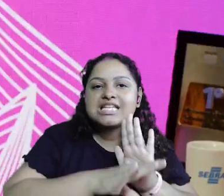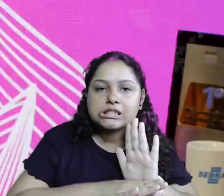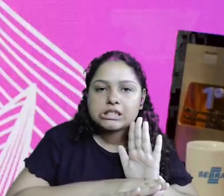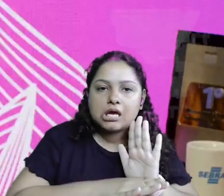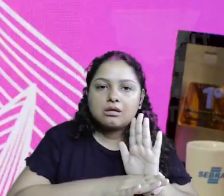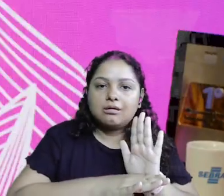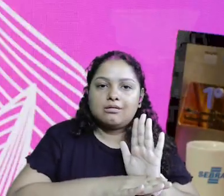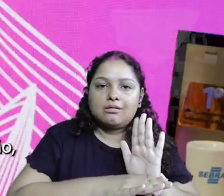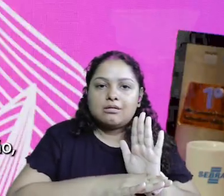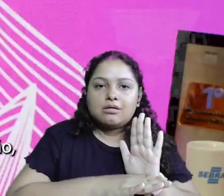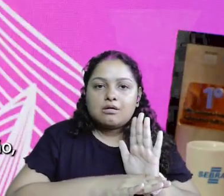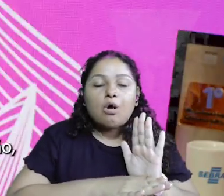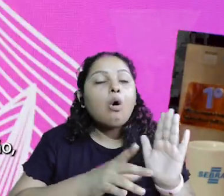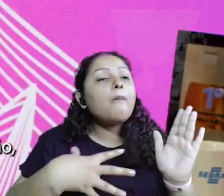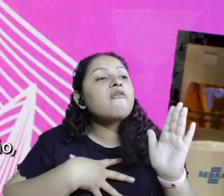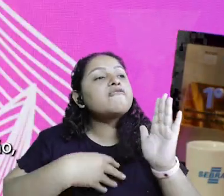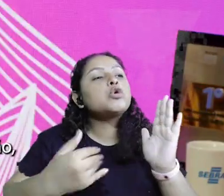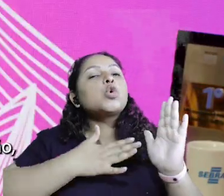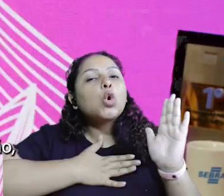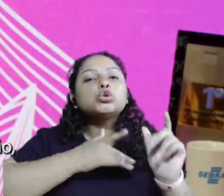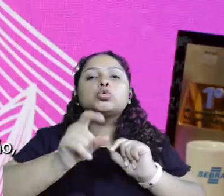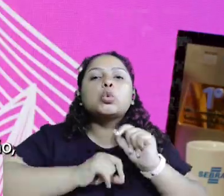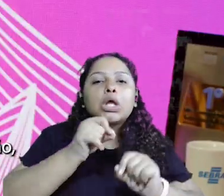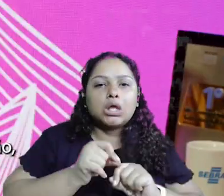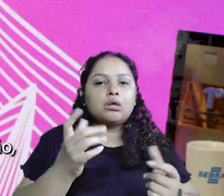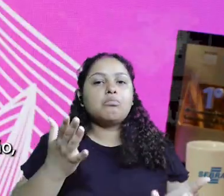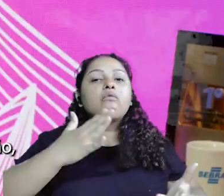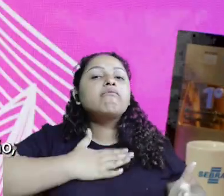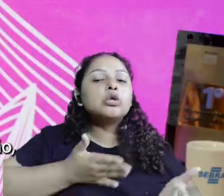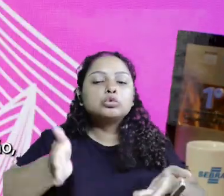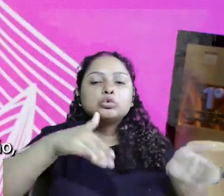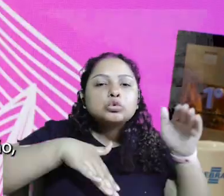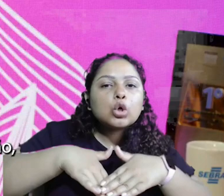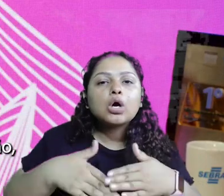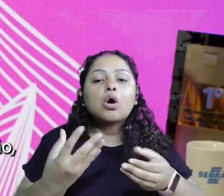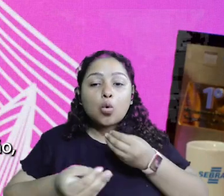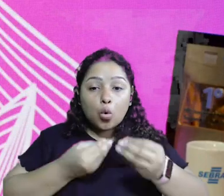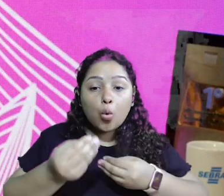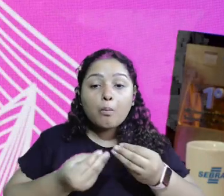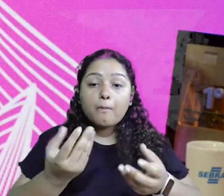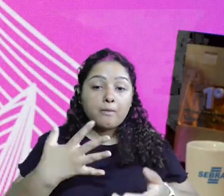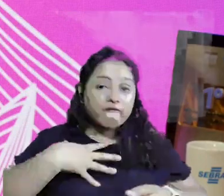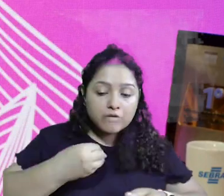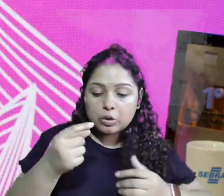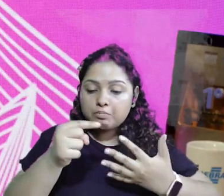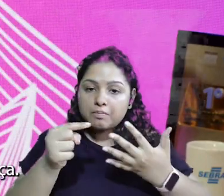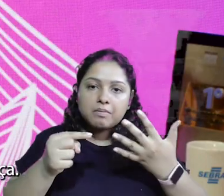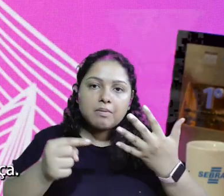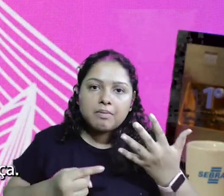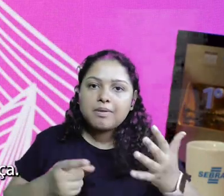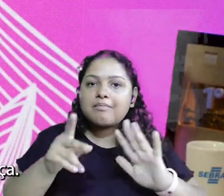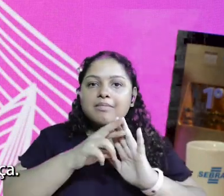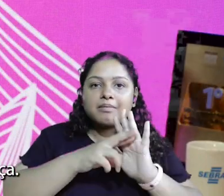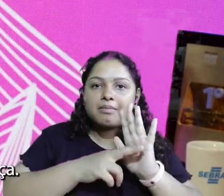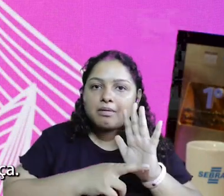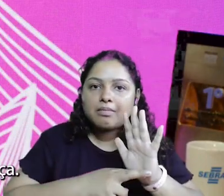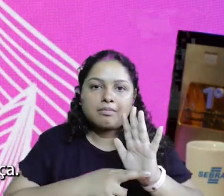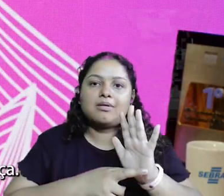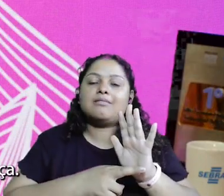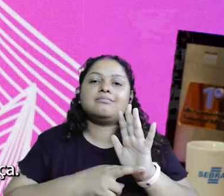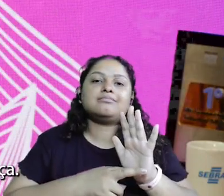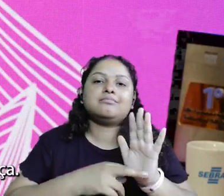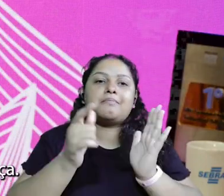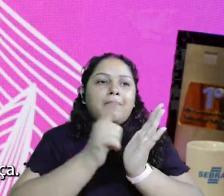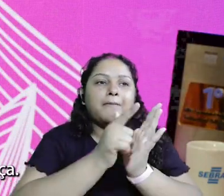banho, como trocava a fralda, como ele gostava de assistir televisão, como se só eu fosse a única pessoa dessa face da Terra que tinha